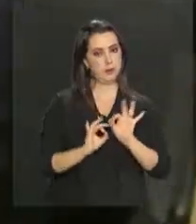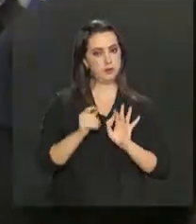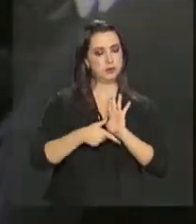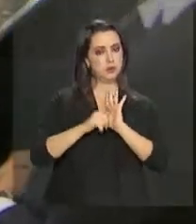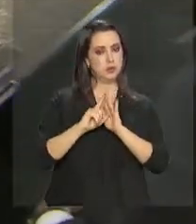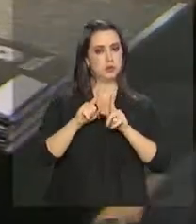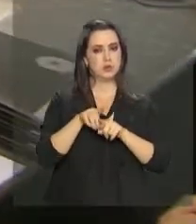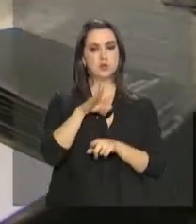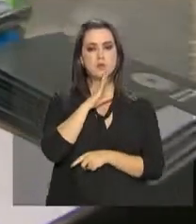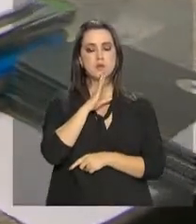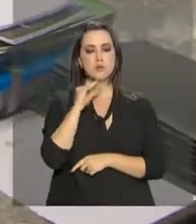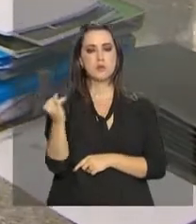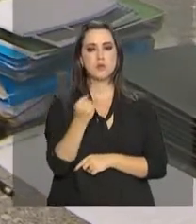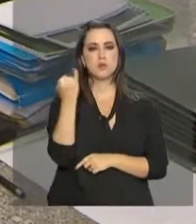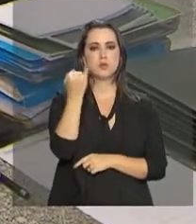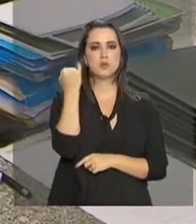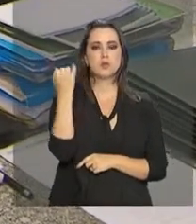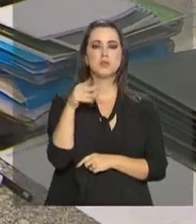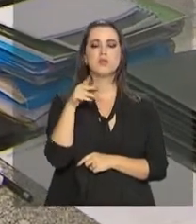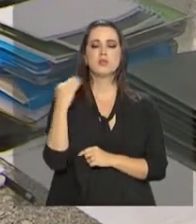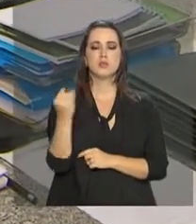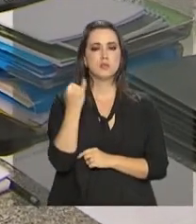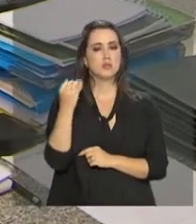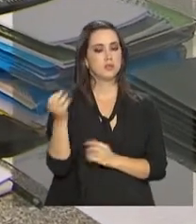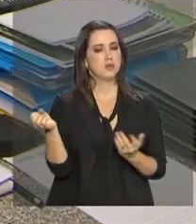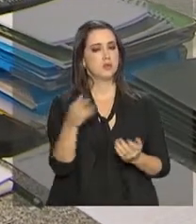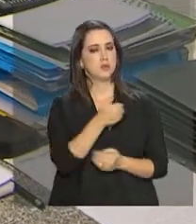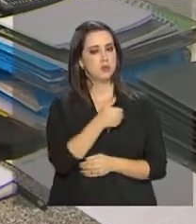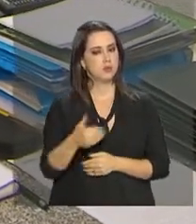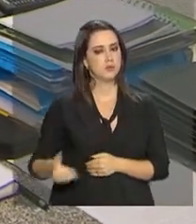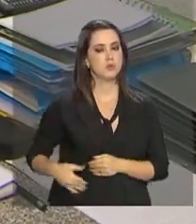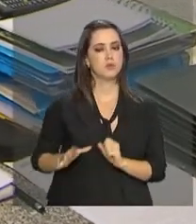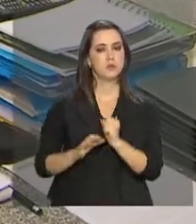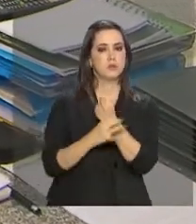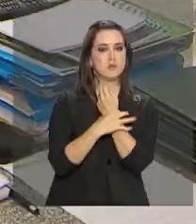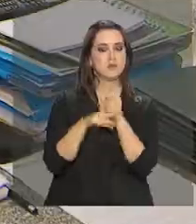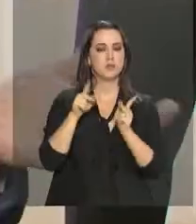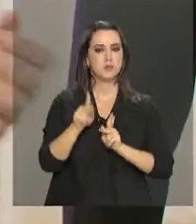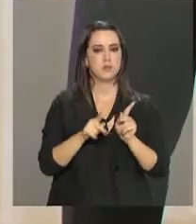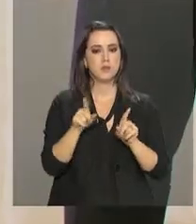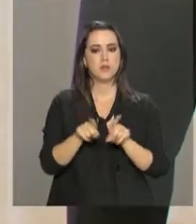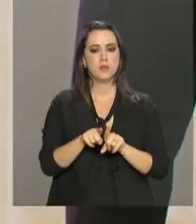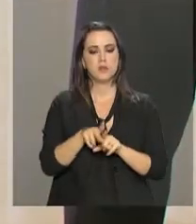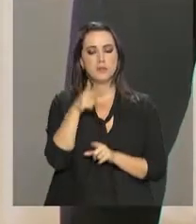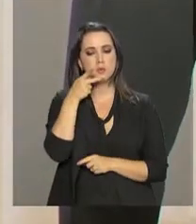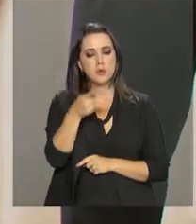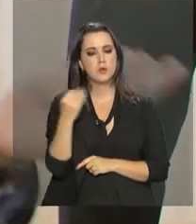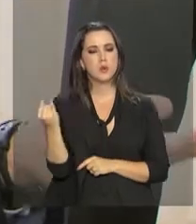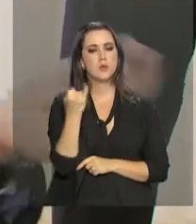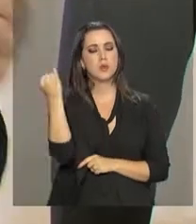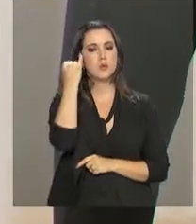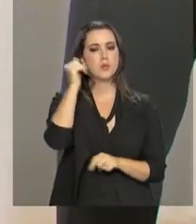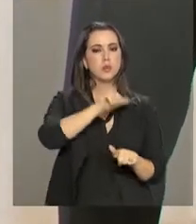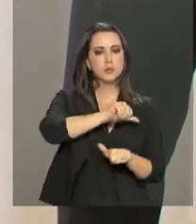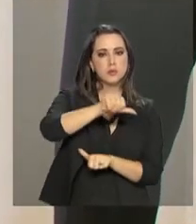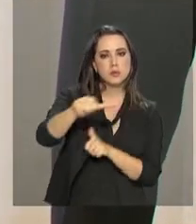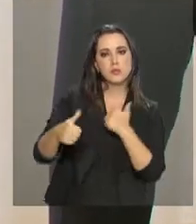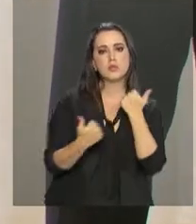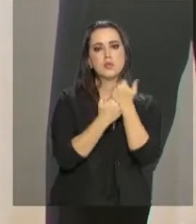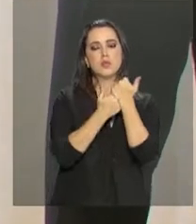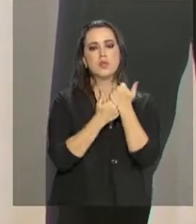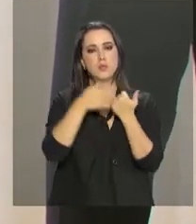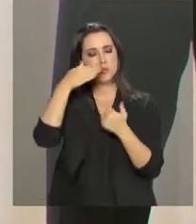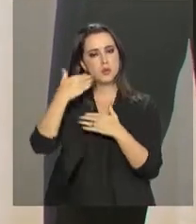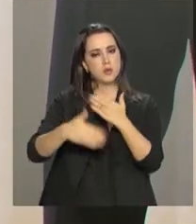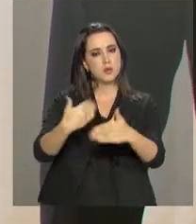reconheceu a importância das medidas tomadas pelo atual governo na área de segurança pública e falou da importância da transição para